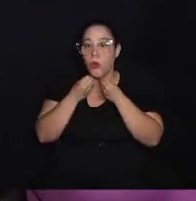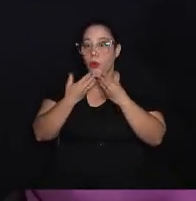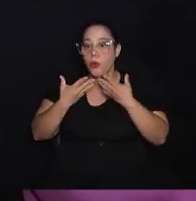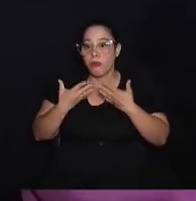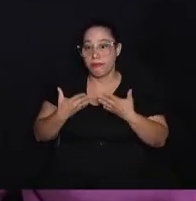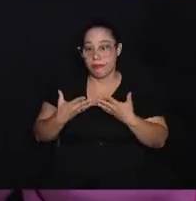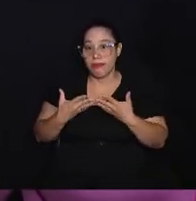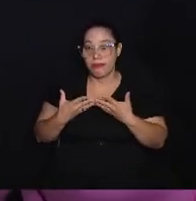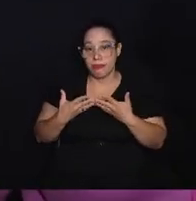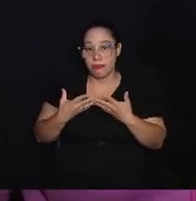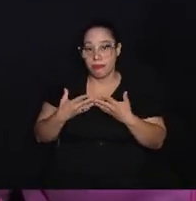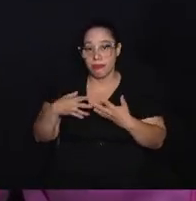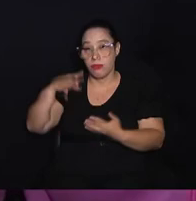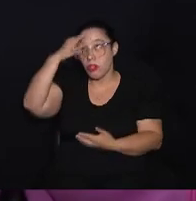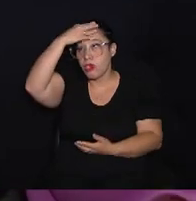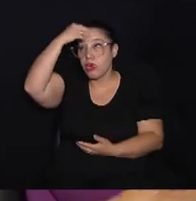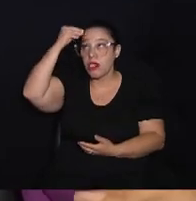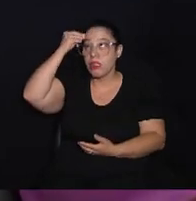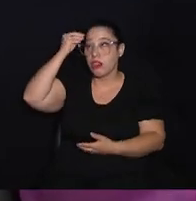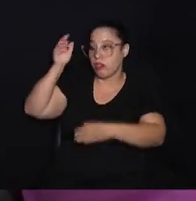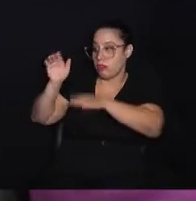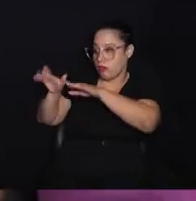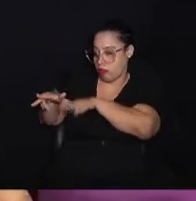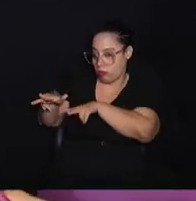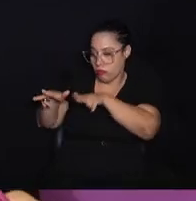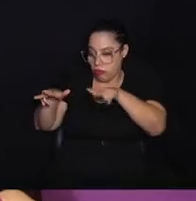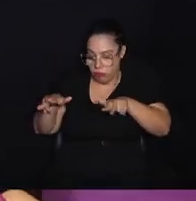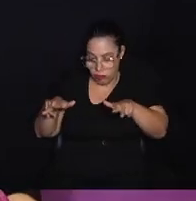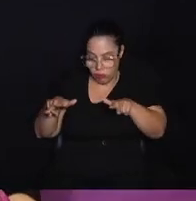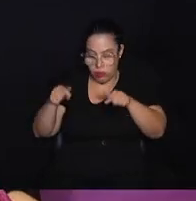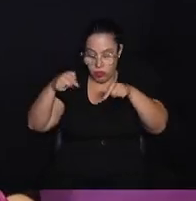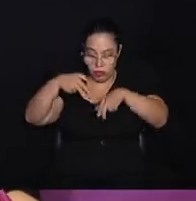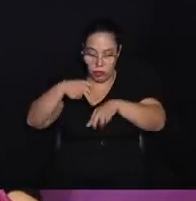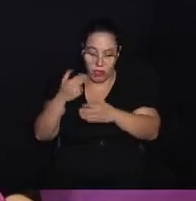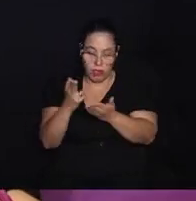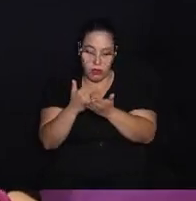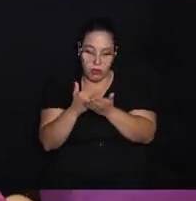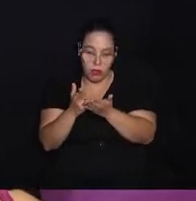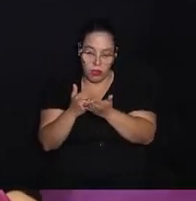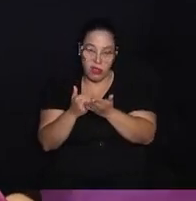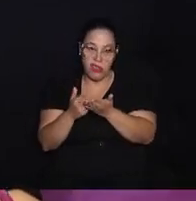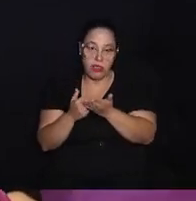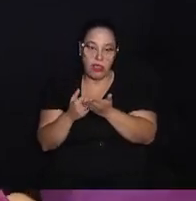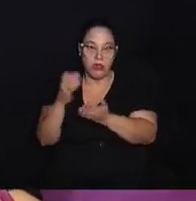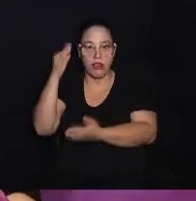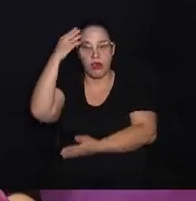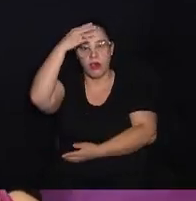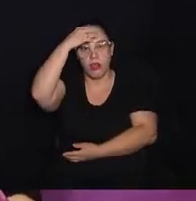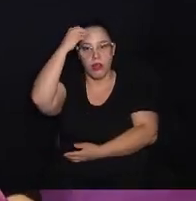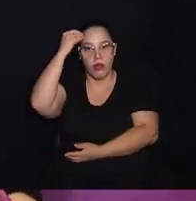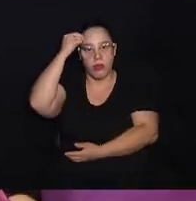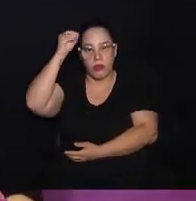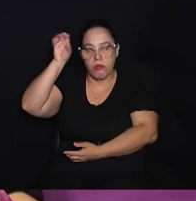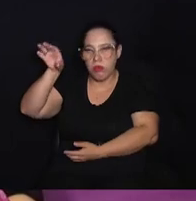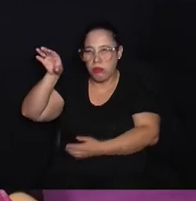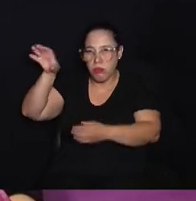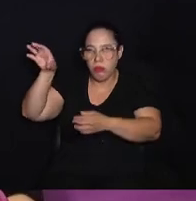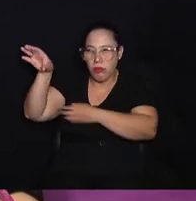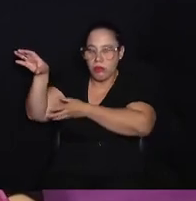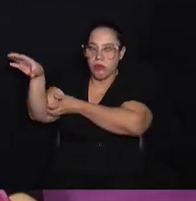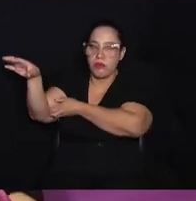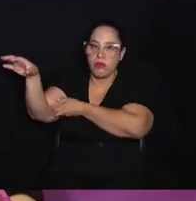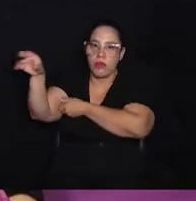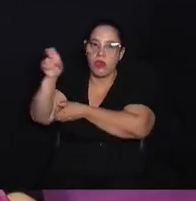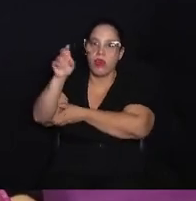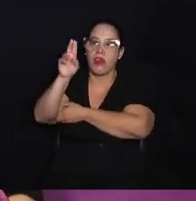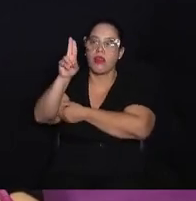acaba, não esquece tanto porque a gente está do lado. Mas a gente está aqui pintando, a gente consegue tirar um foco um pouco de lá de dentro da